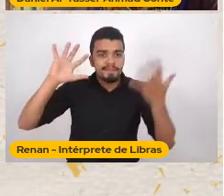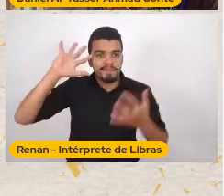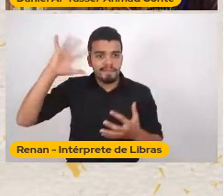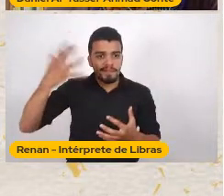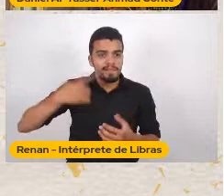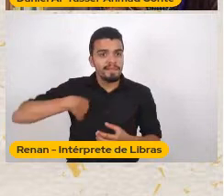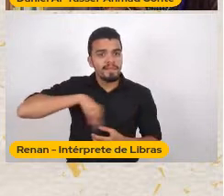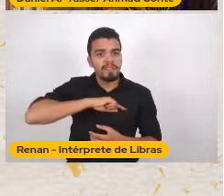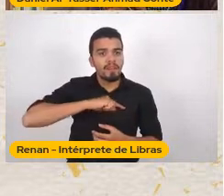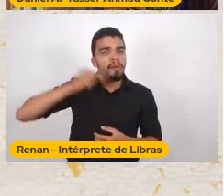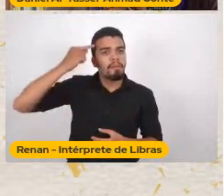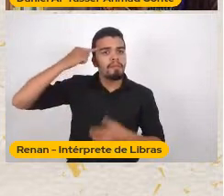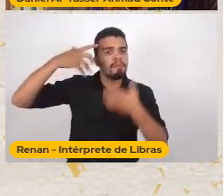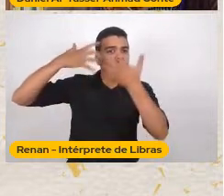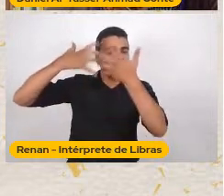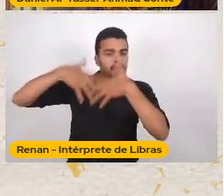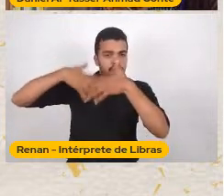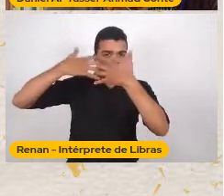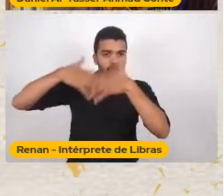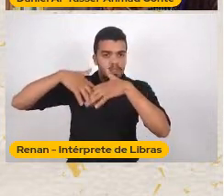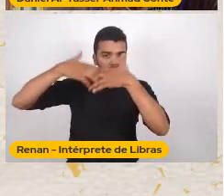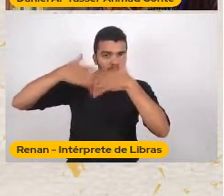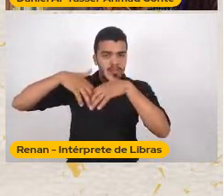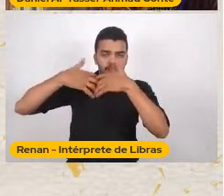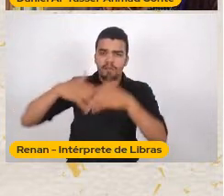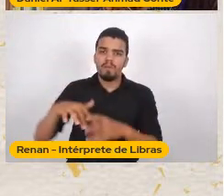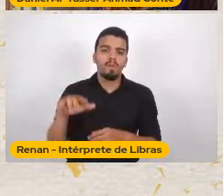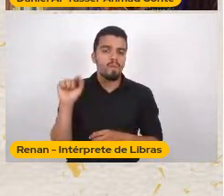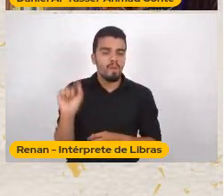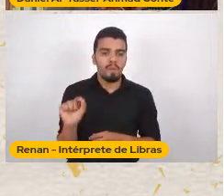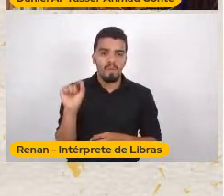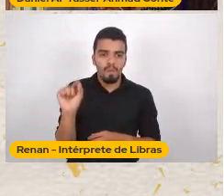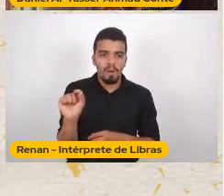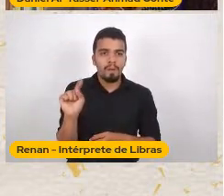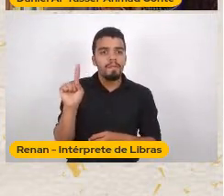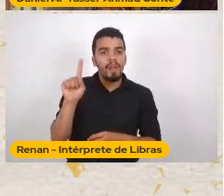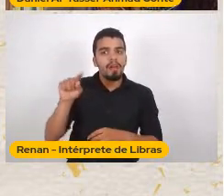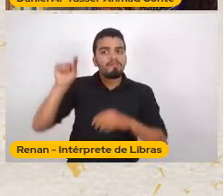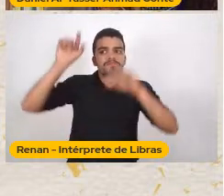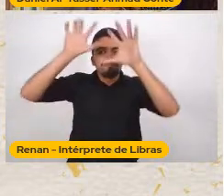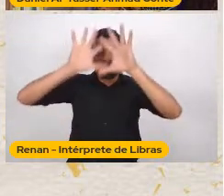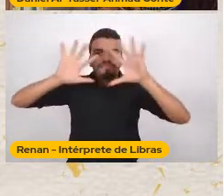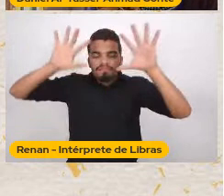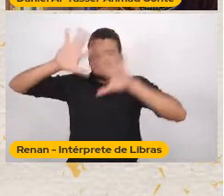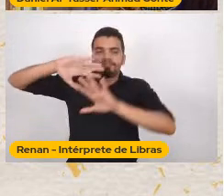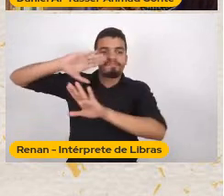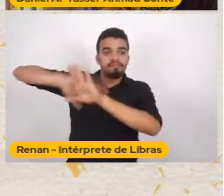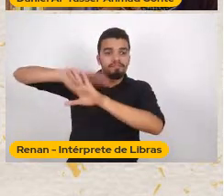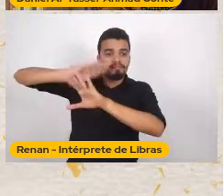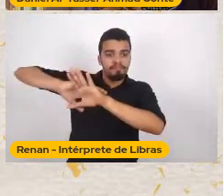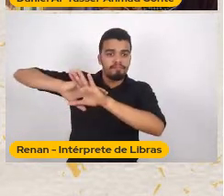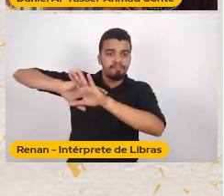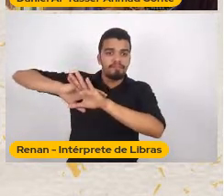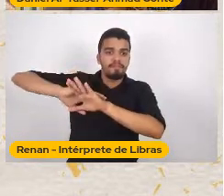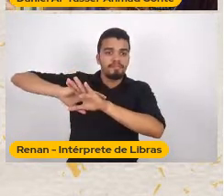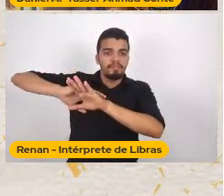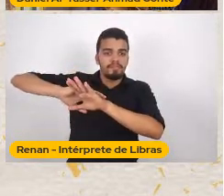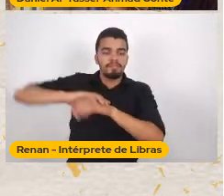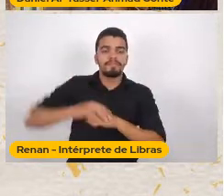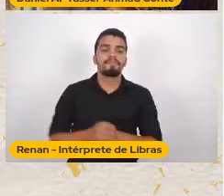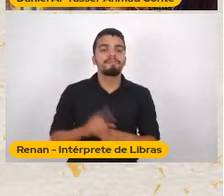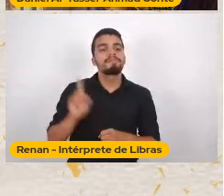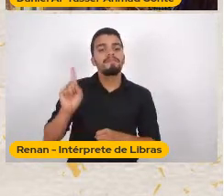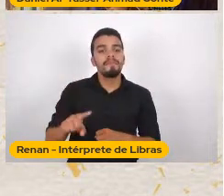doméstico Como a subjetivação De mundo Então É o pica-pau Tentando